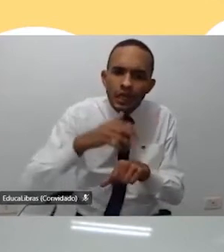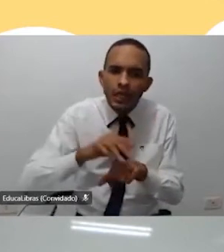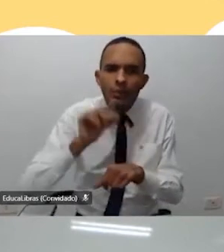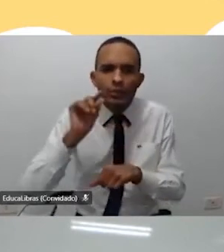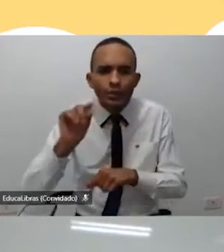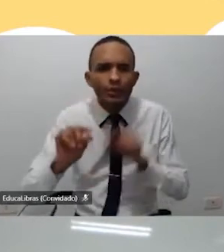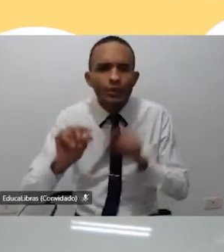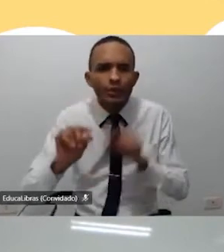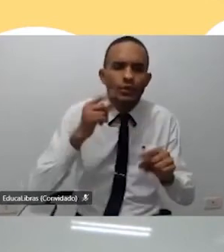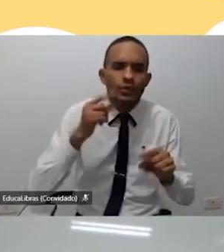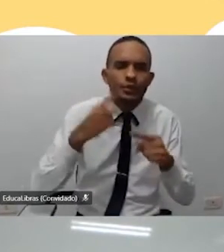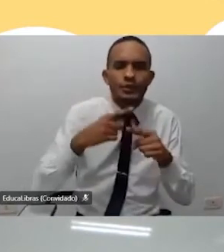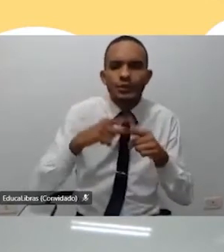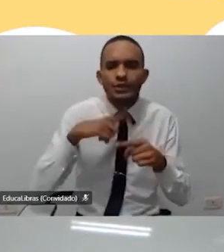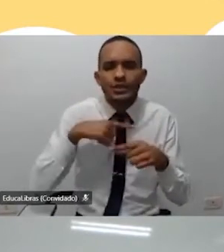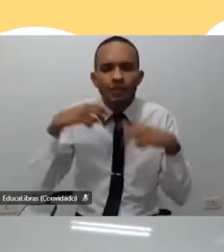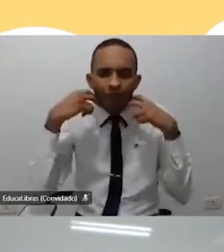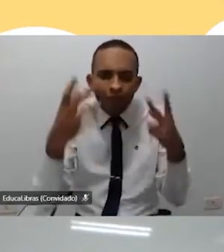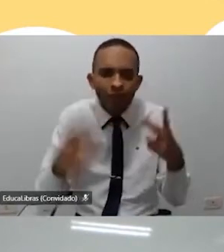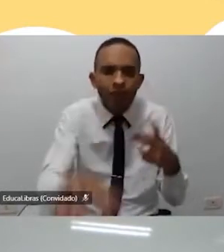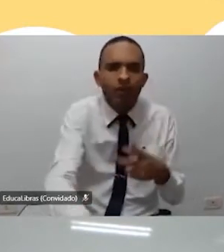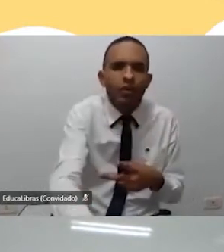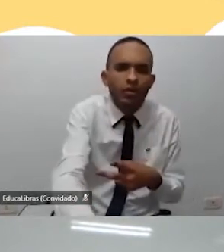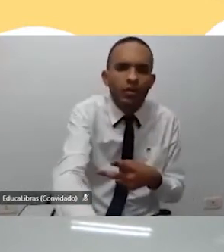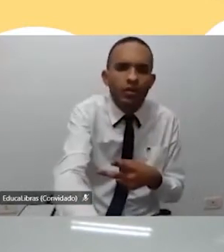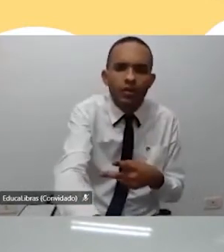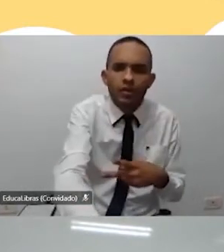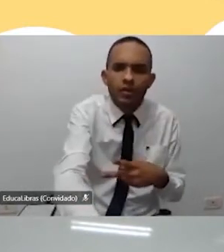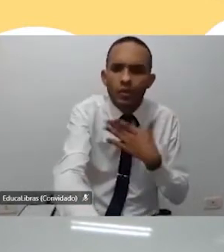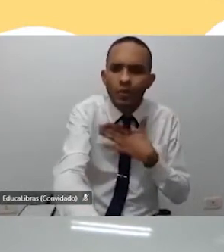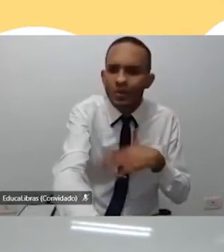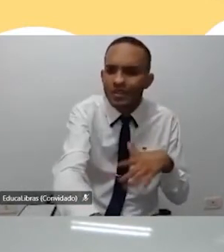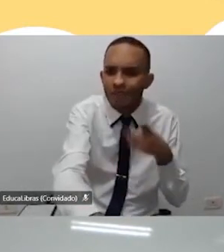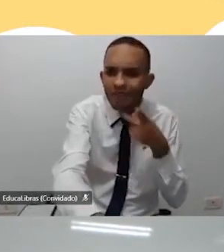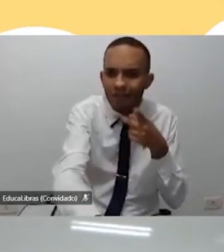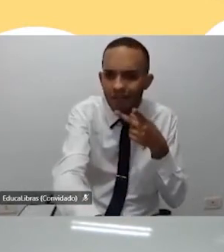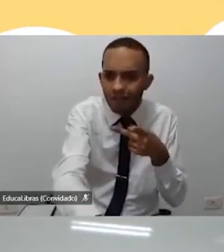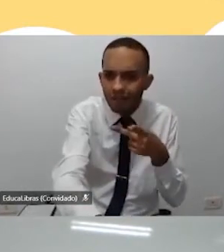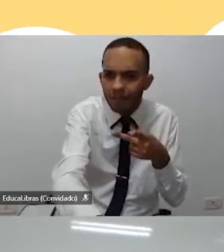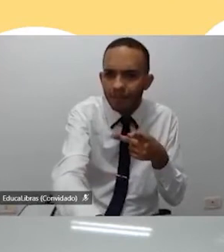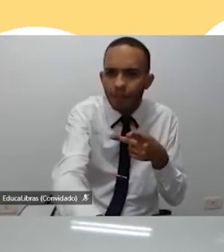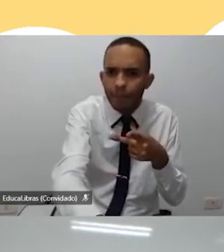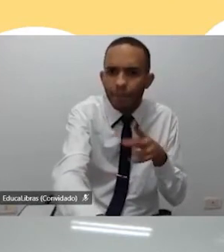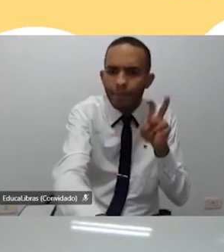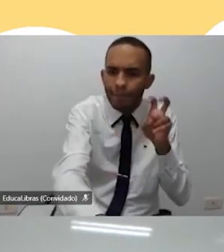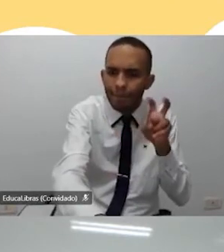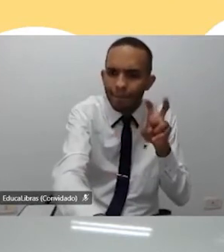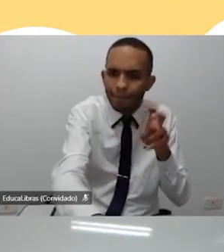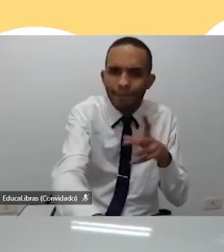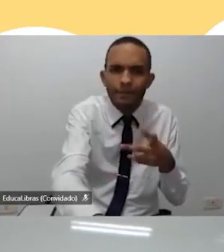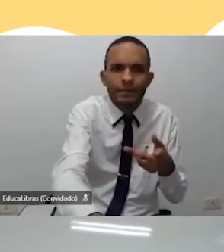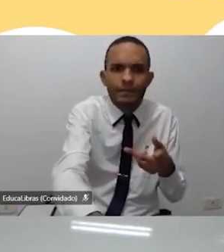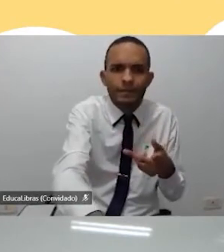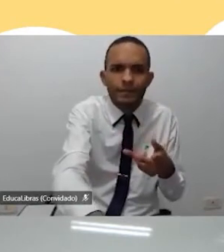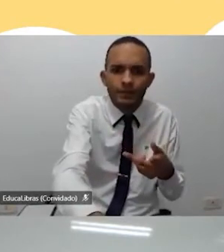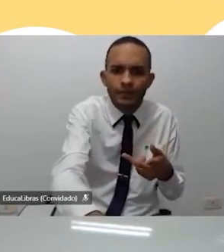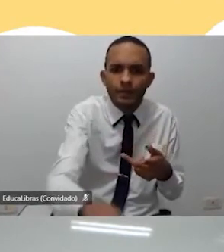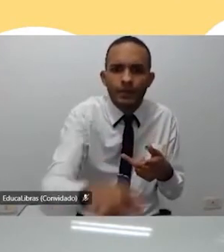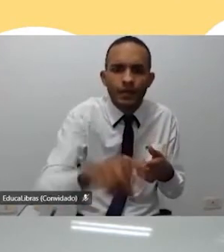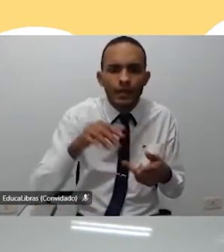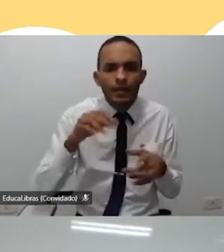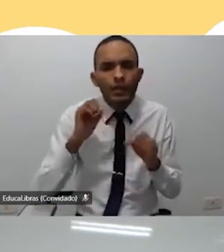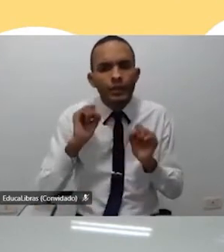porque eu também era muito tímido, né? Não gostava muito de falar em público. E aí eu fui desenvolvendo isso de pouquinho em pouquinho, até que um dia,